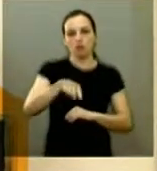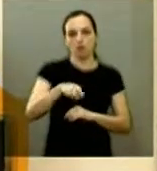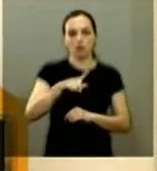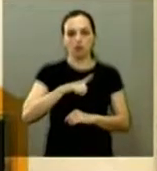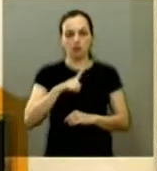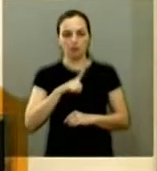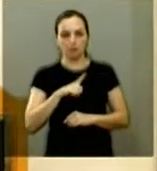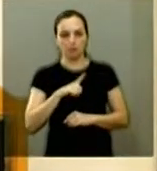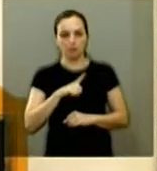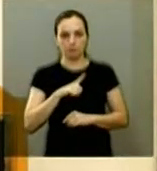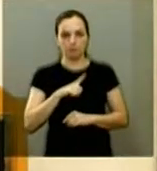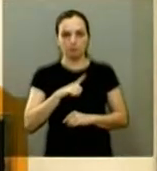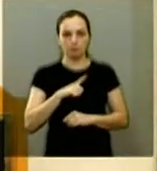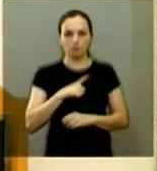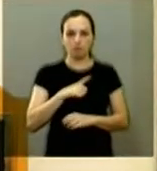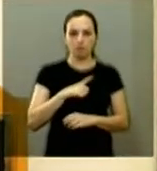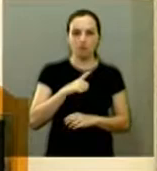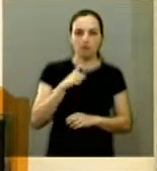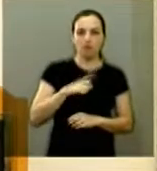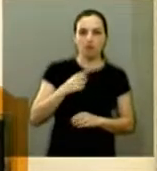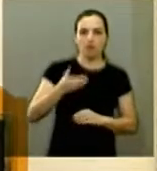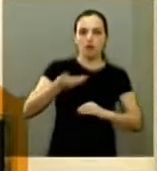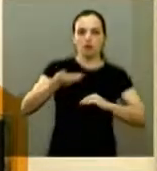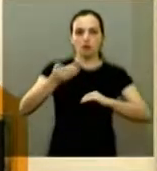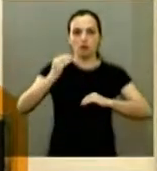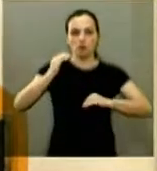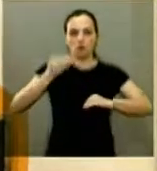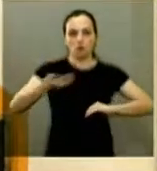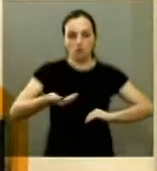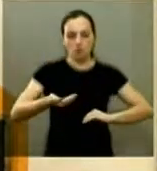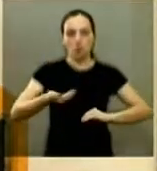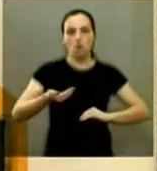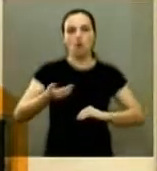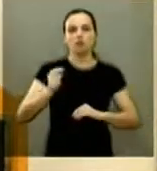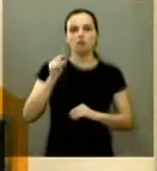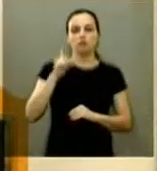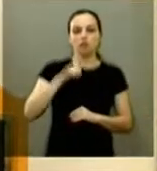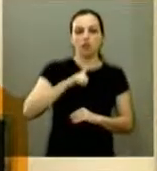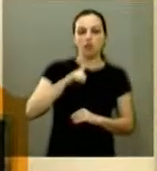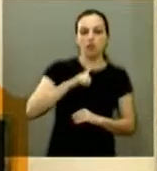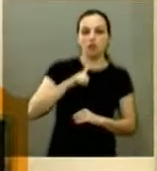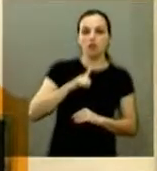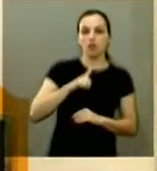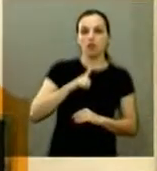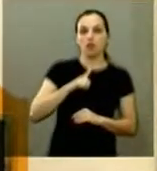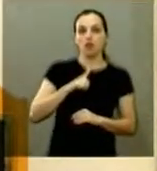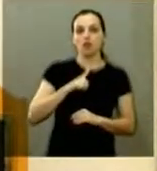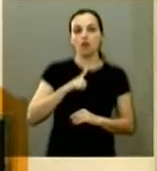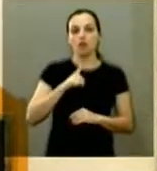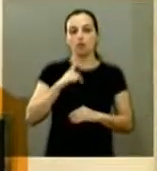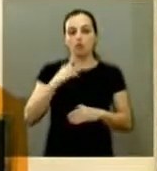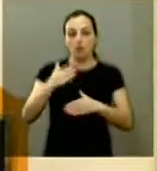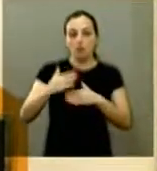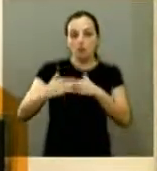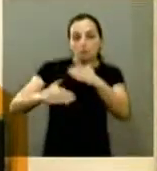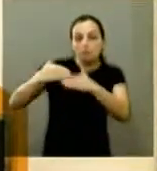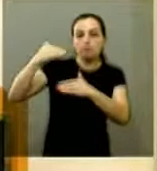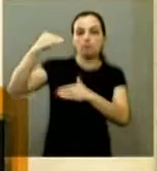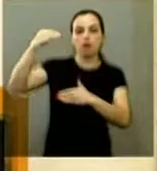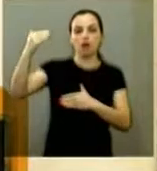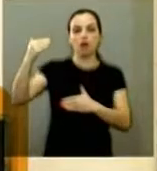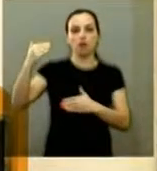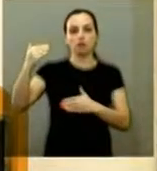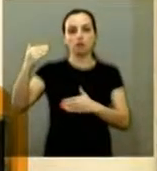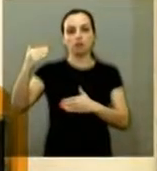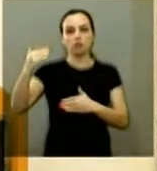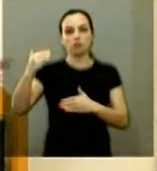e a configuração política desse congresso tem uma tendência maior de ser mais corrupta do que o congresso que